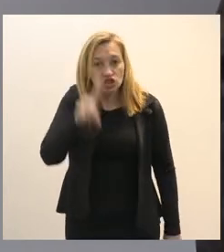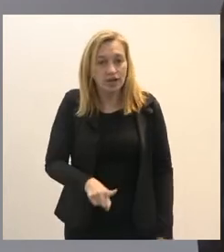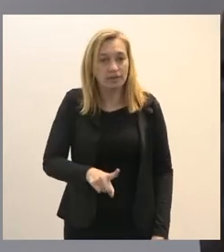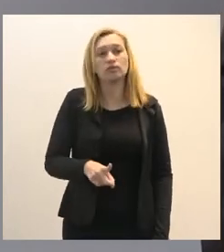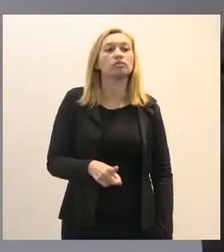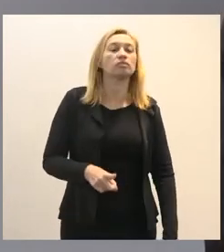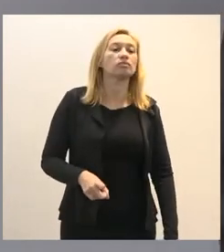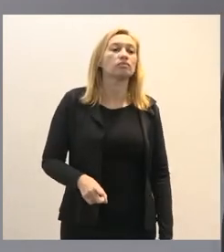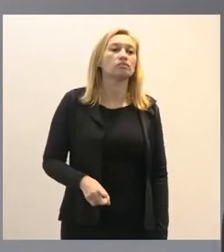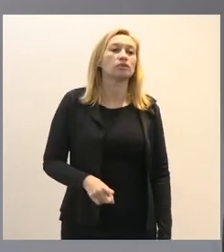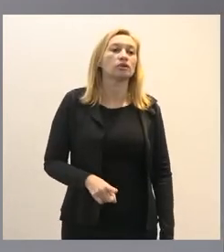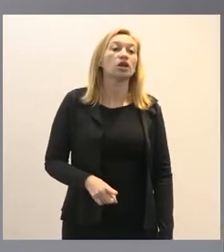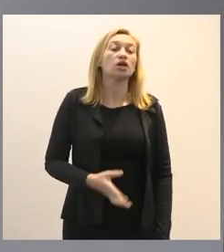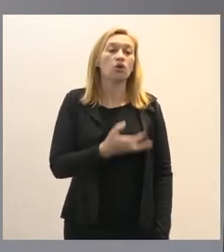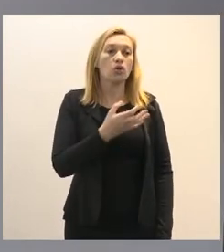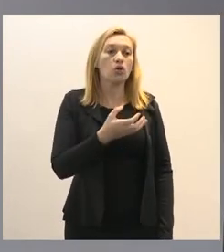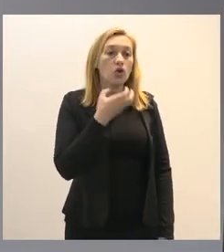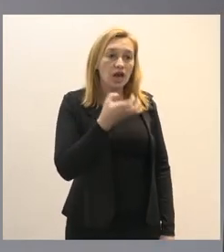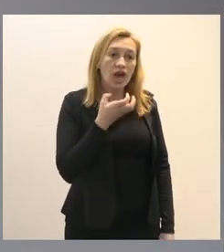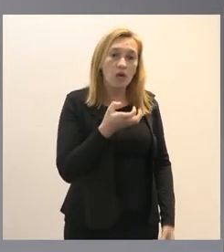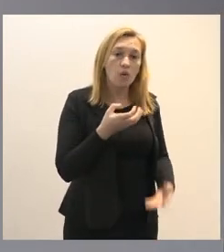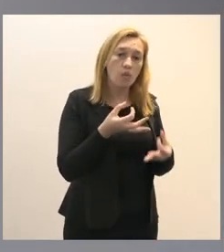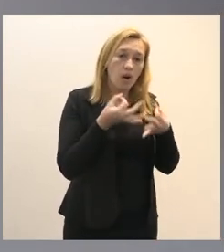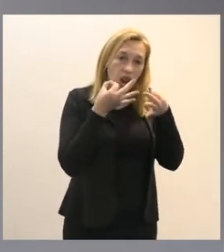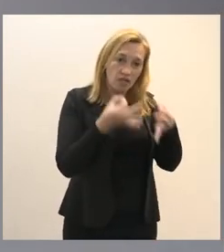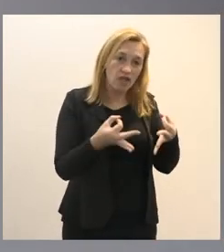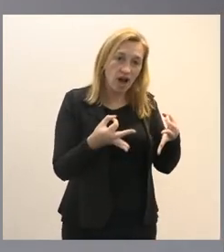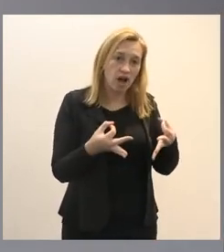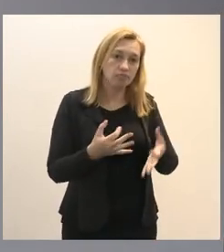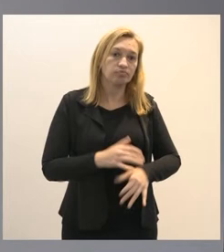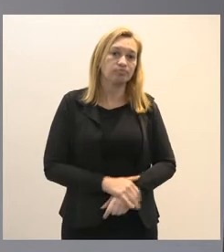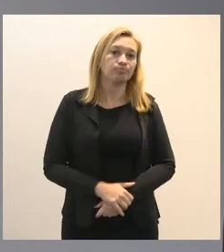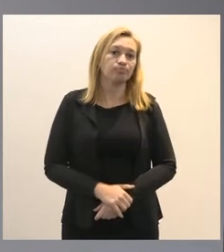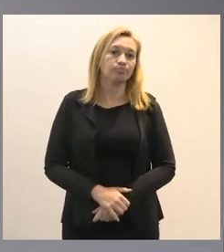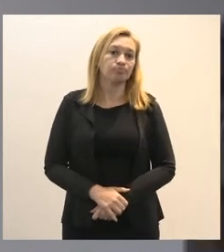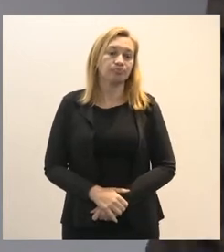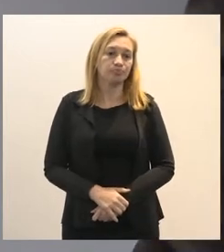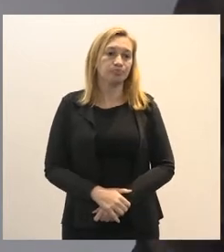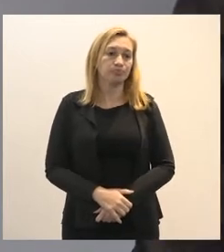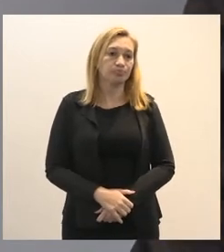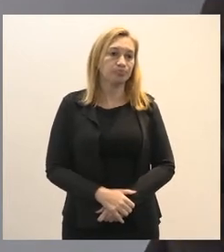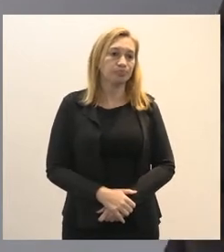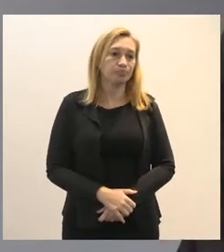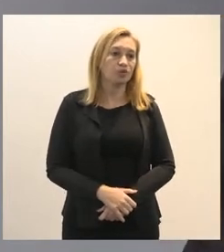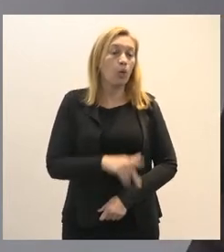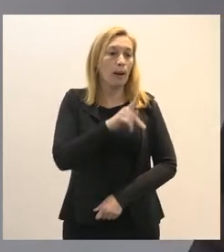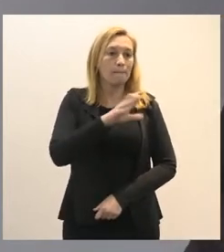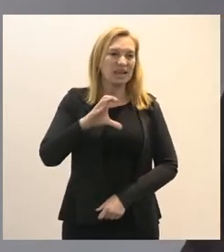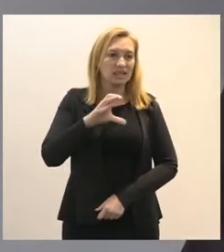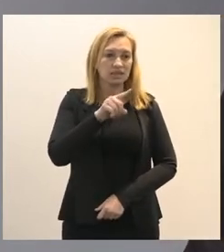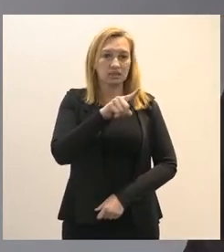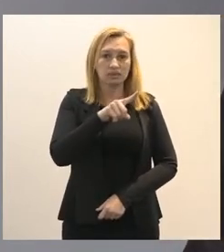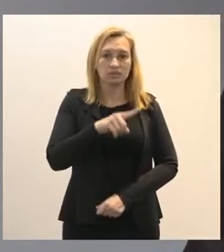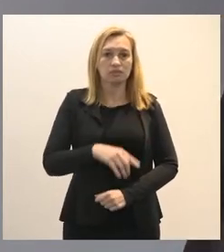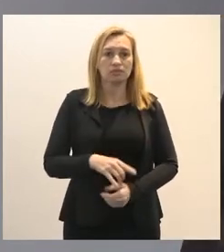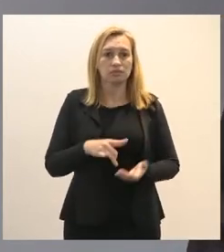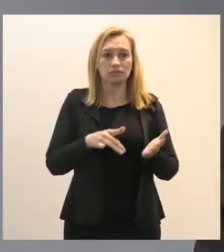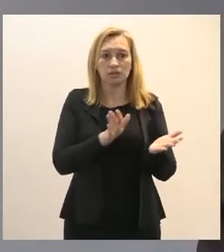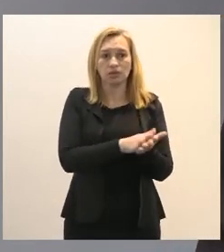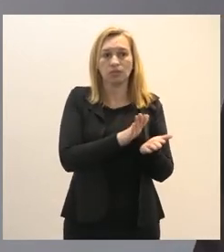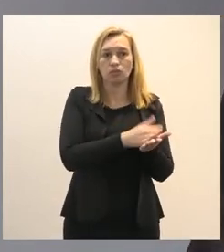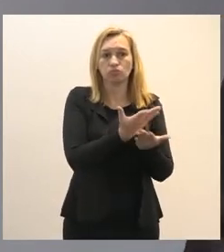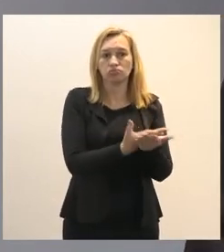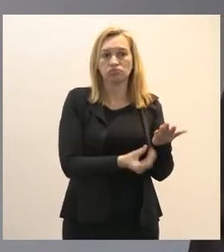e eu quero alertar eu estou com a com a PEC aqui na mão